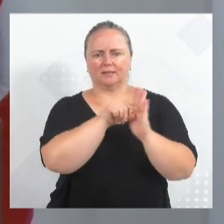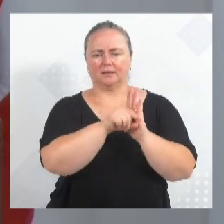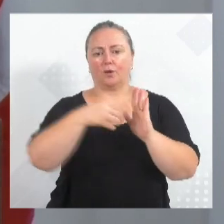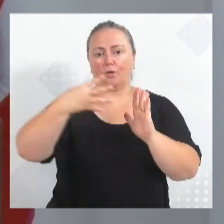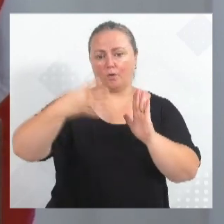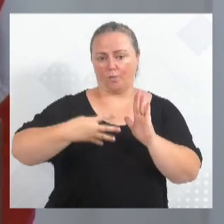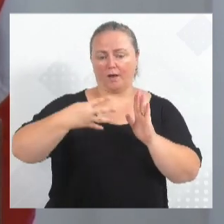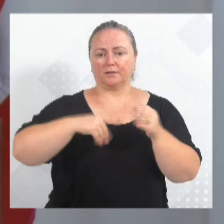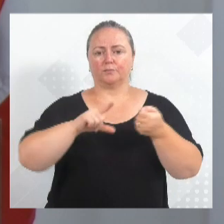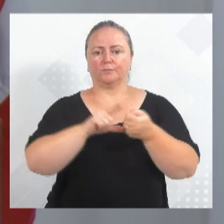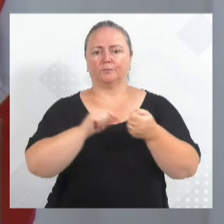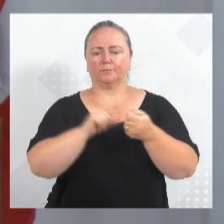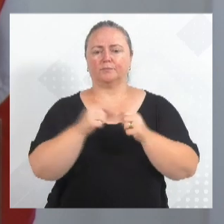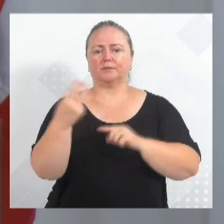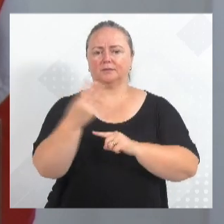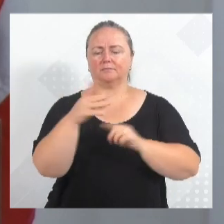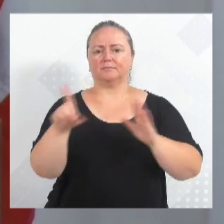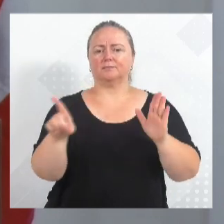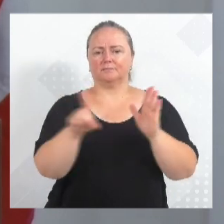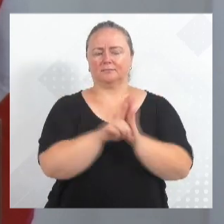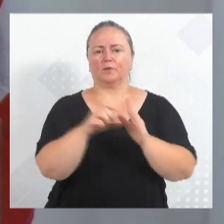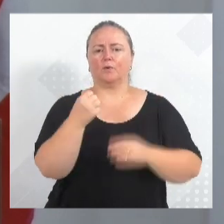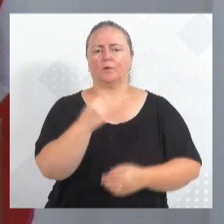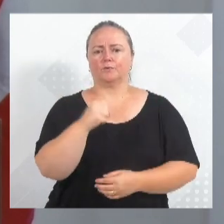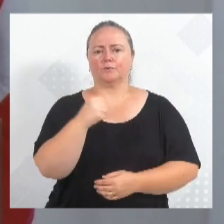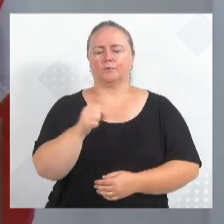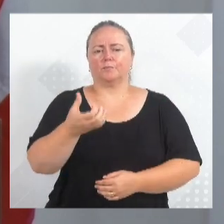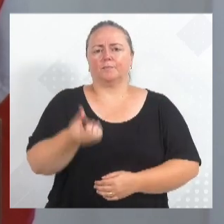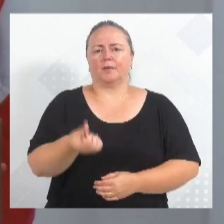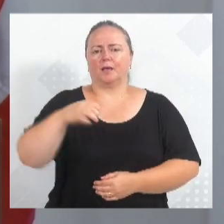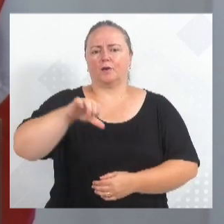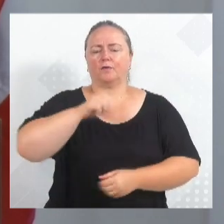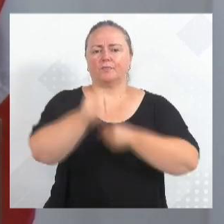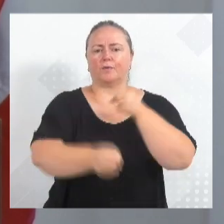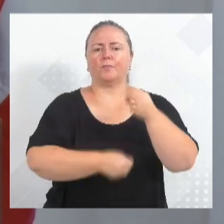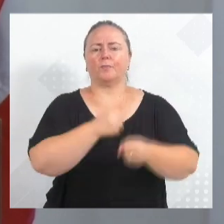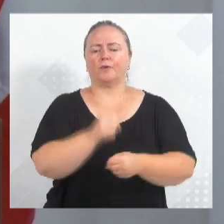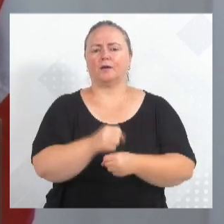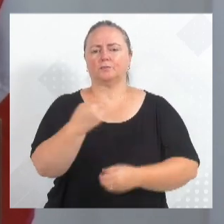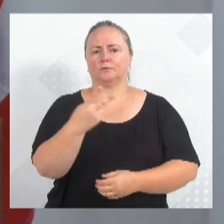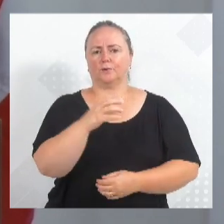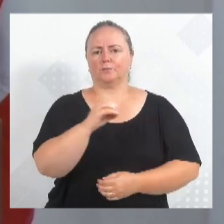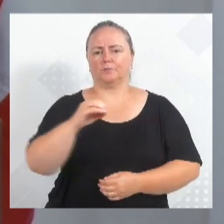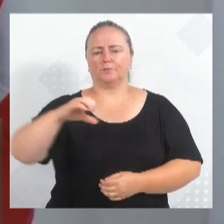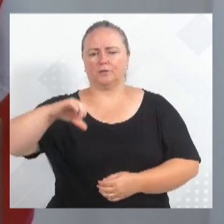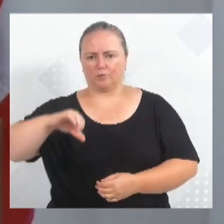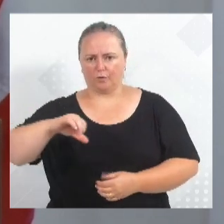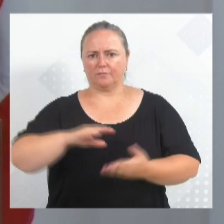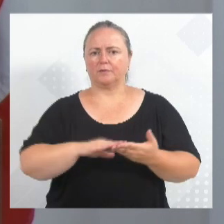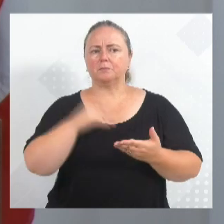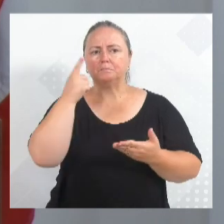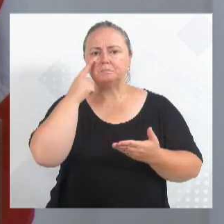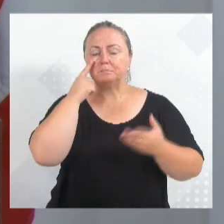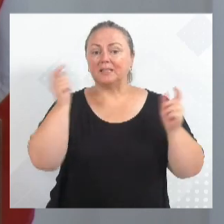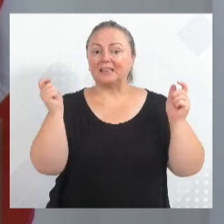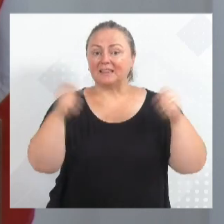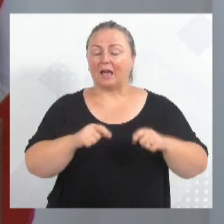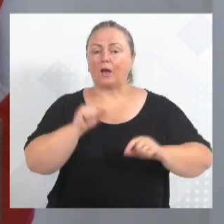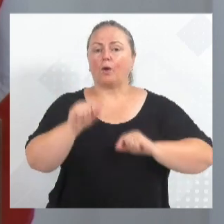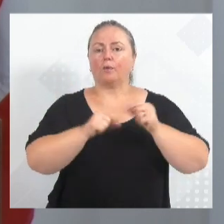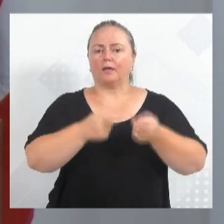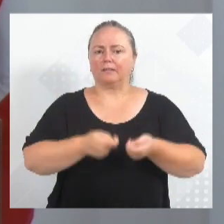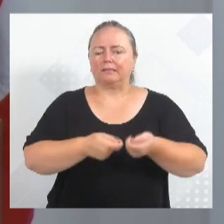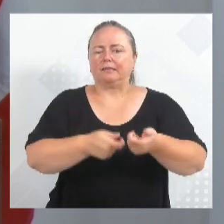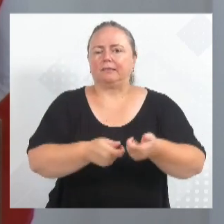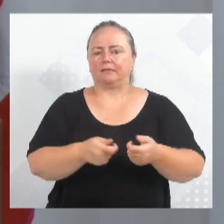33, decreto 8.869 de 2009. O que se refere? A fim de possibilitar a concessão de passe de